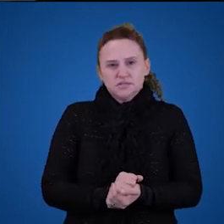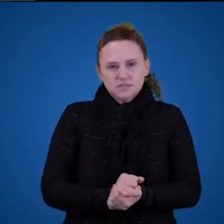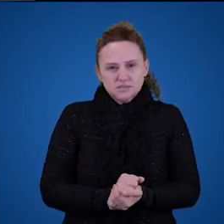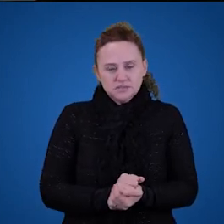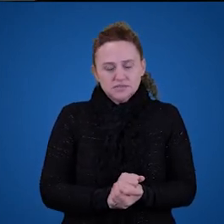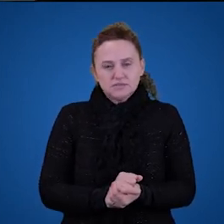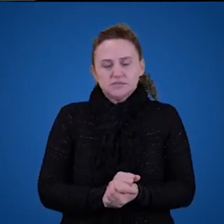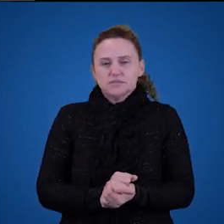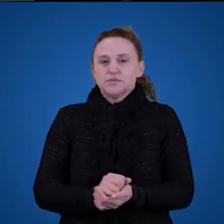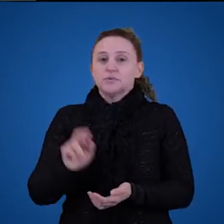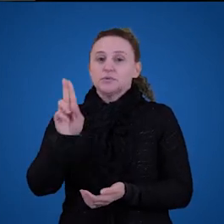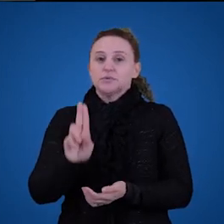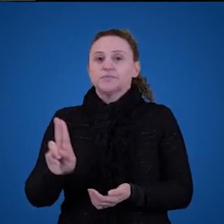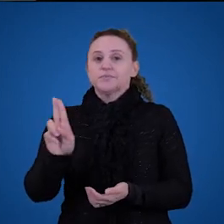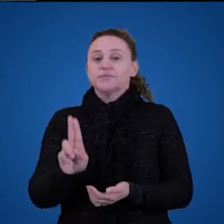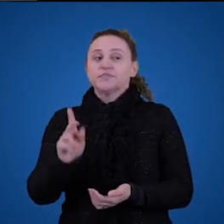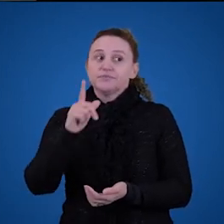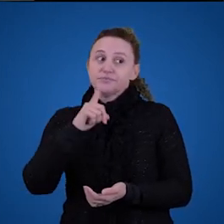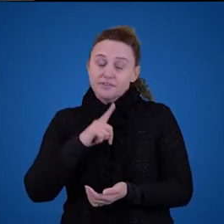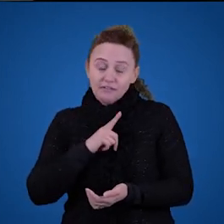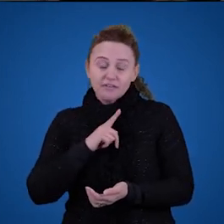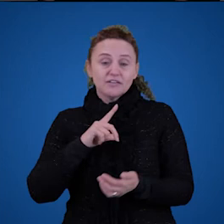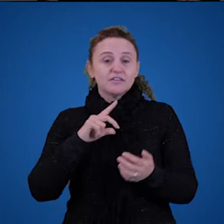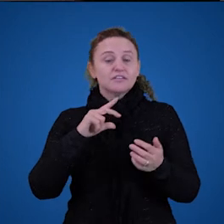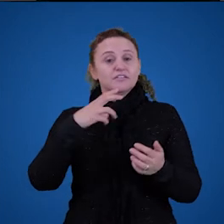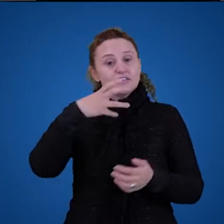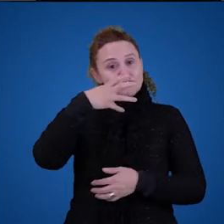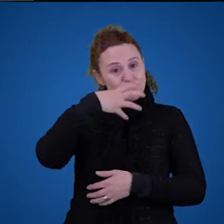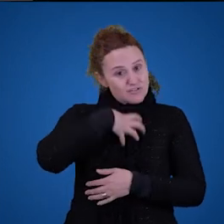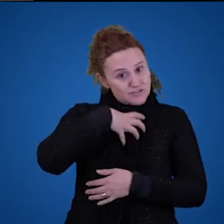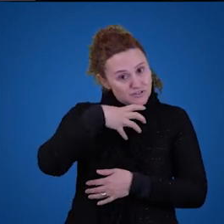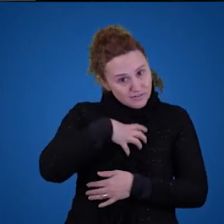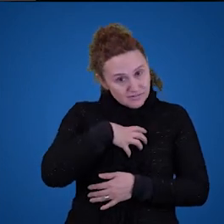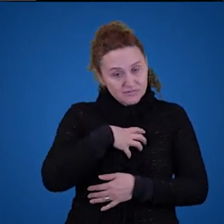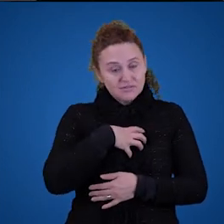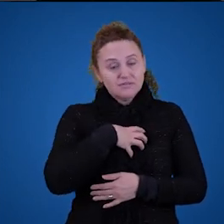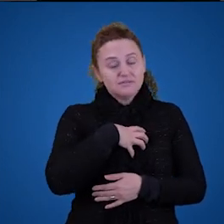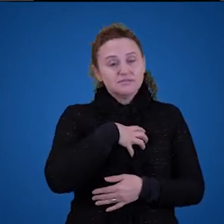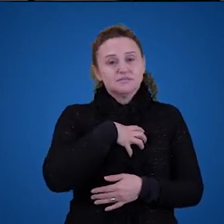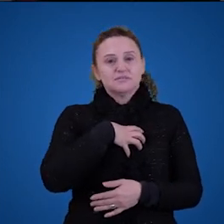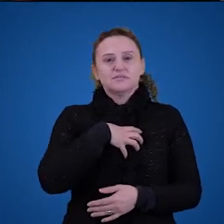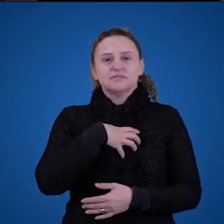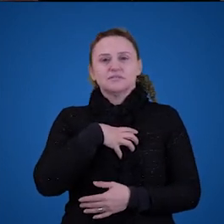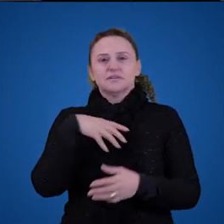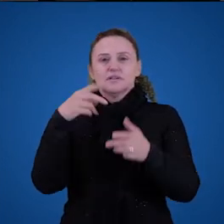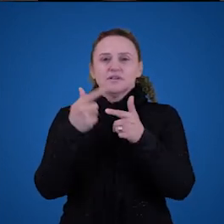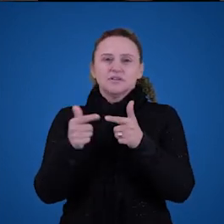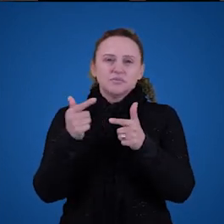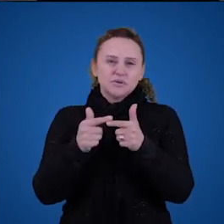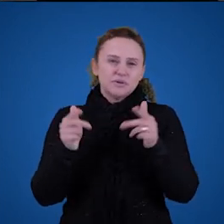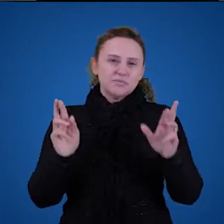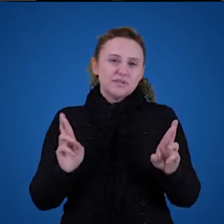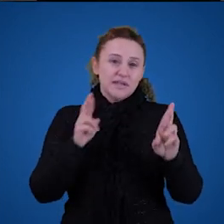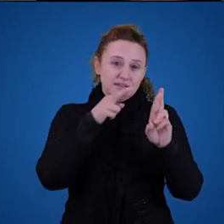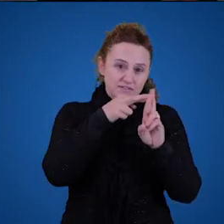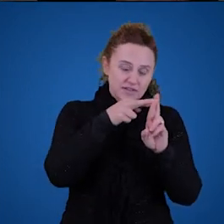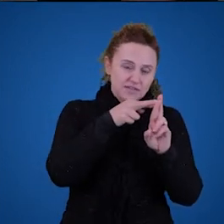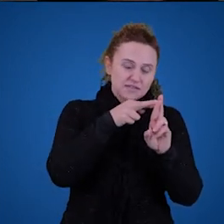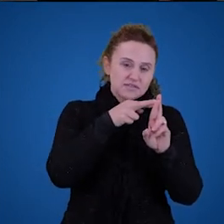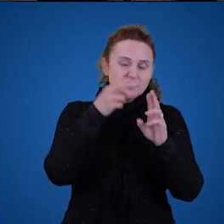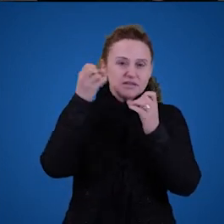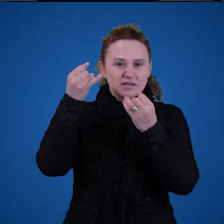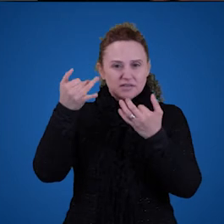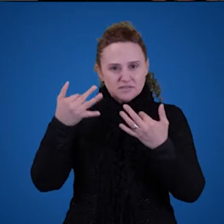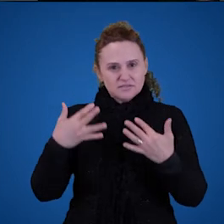expressões linguísticas têm significado ou fazem sentido, né, e o problema da referência explica o